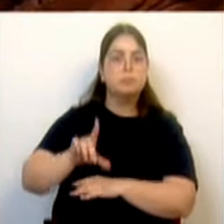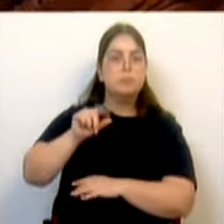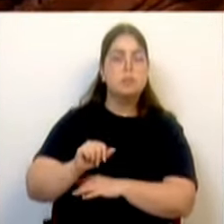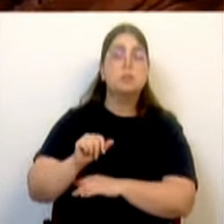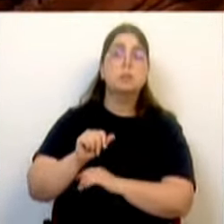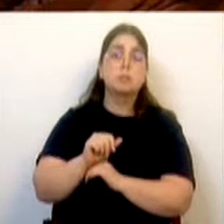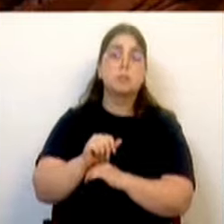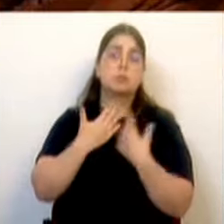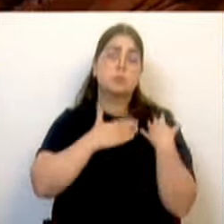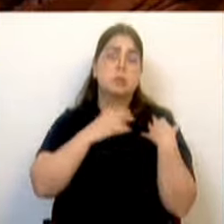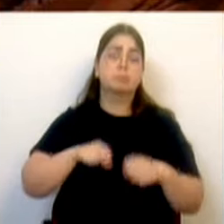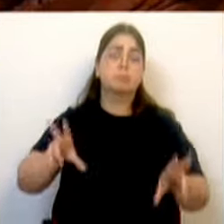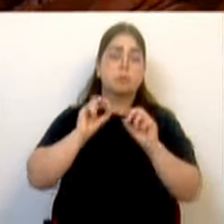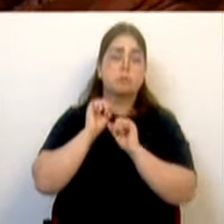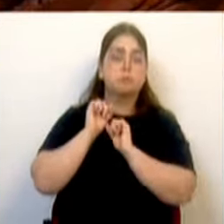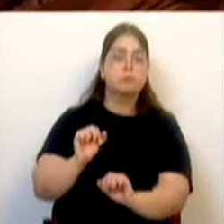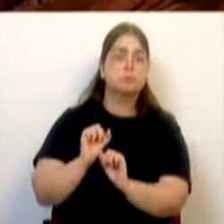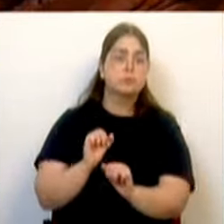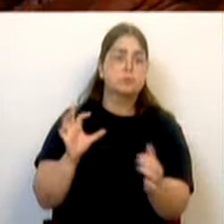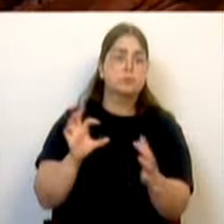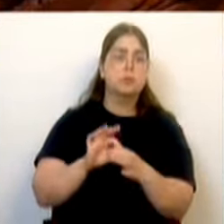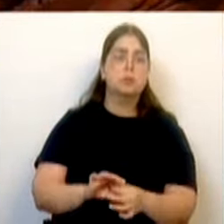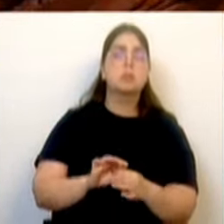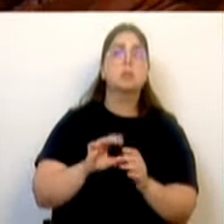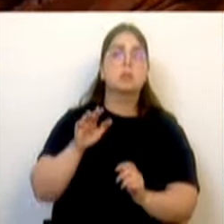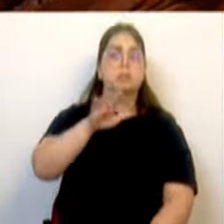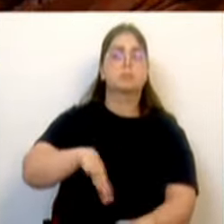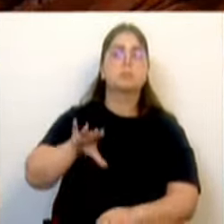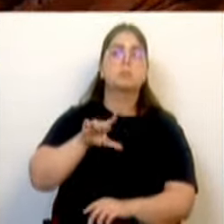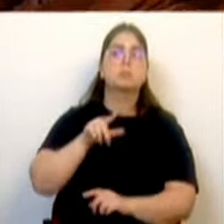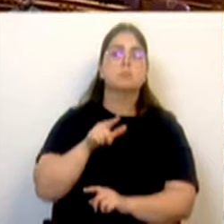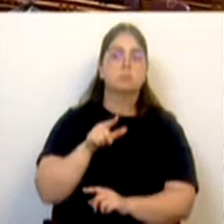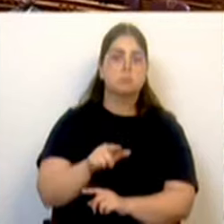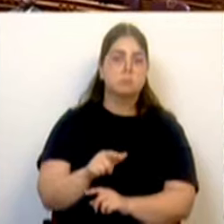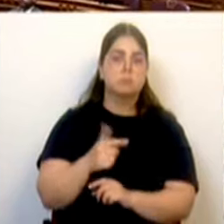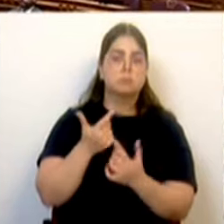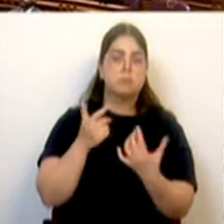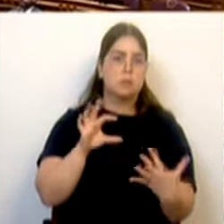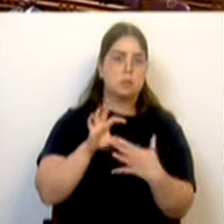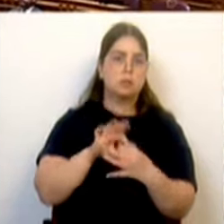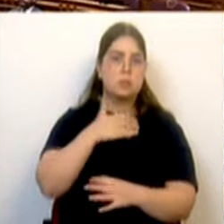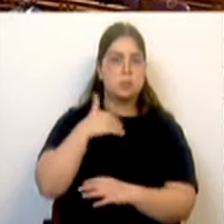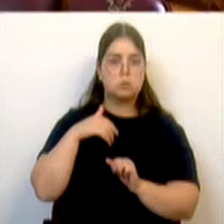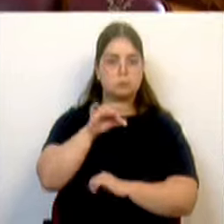que podem e devem vir a desempenhar no quadro da OLS Oeste. Muito obrigado. Obrigado, Sr. Deputado.